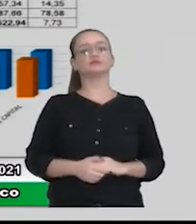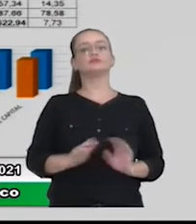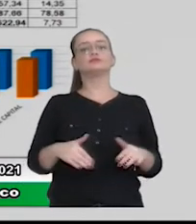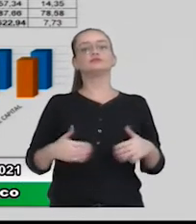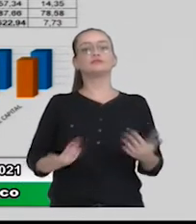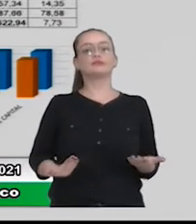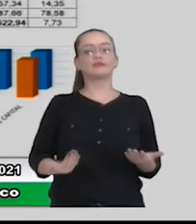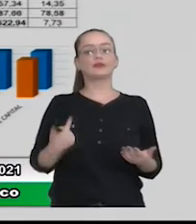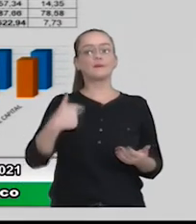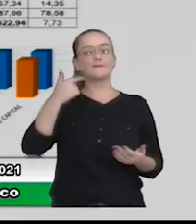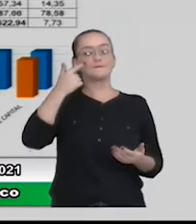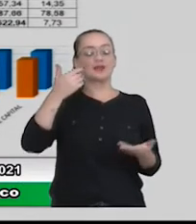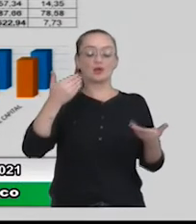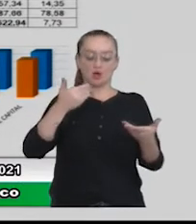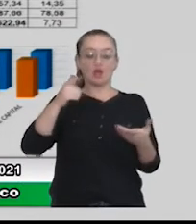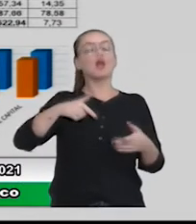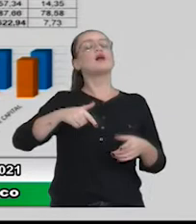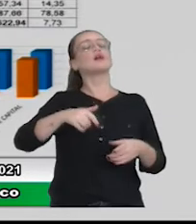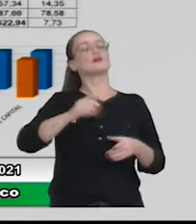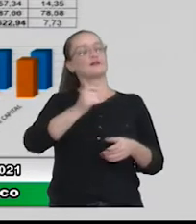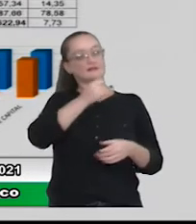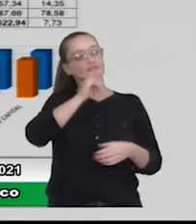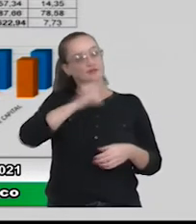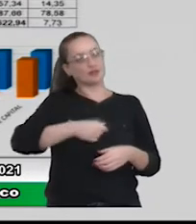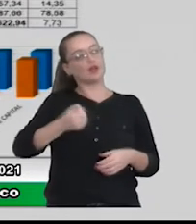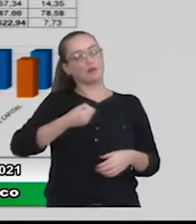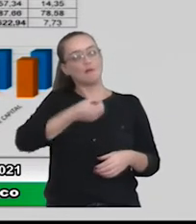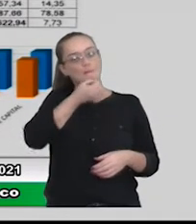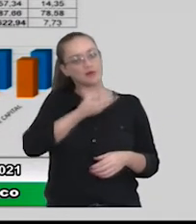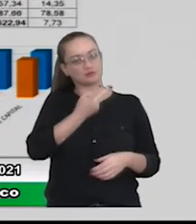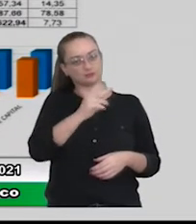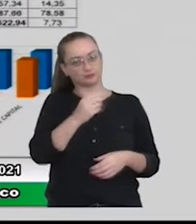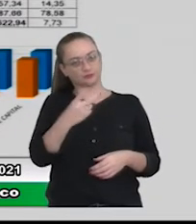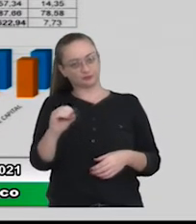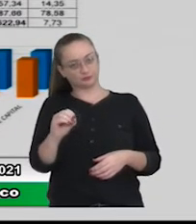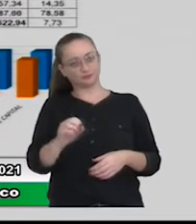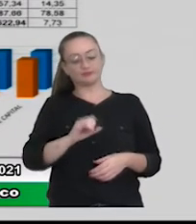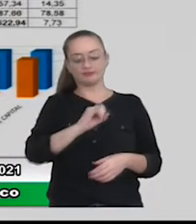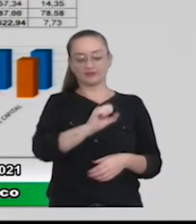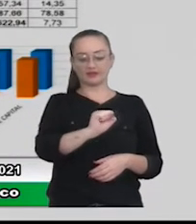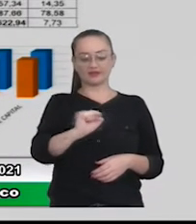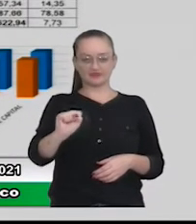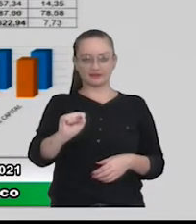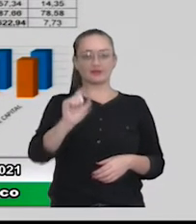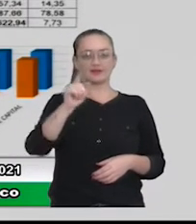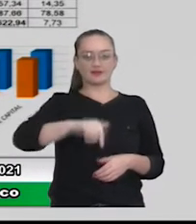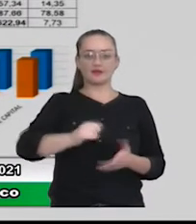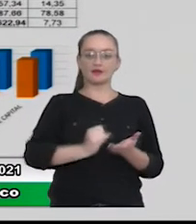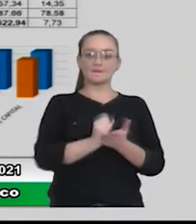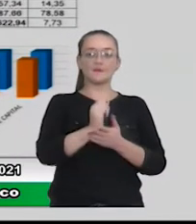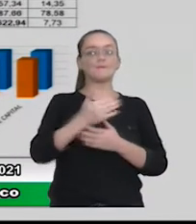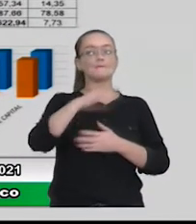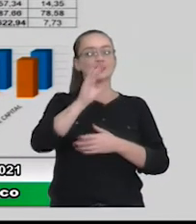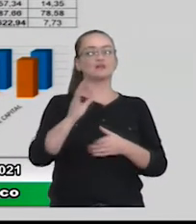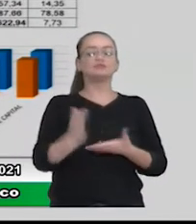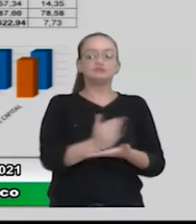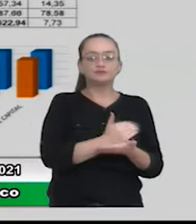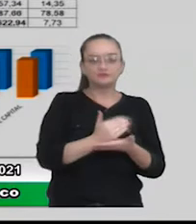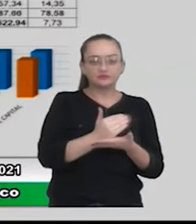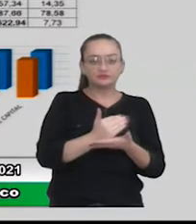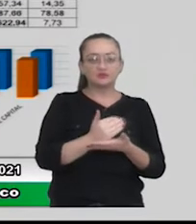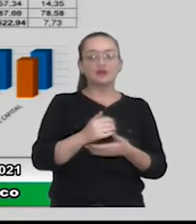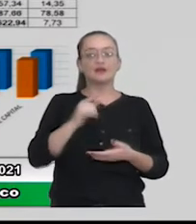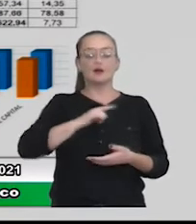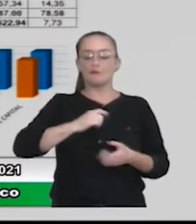Então, gente considera que ele continua um número bom em 2020. O ISS é o nosso imposto que mais arrecada. O poder de arrecadação do